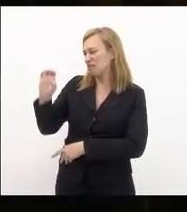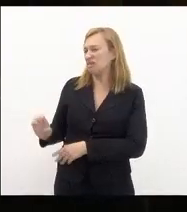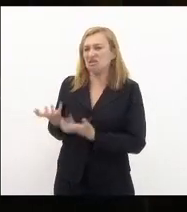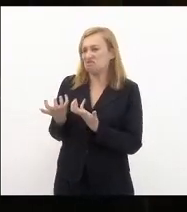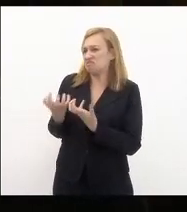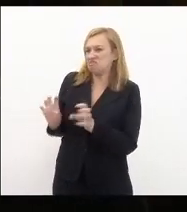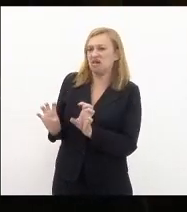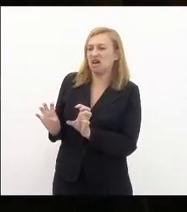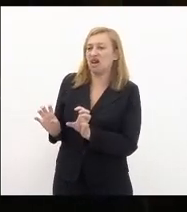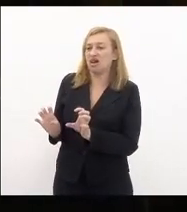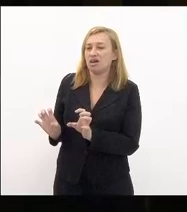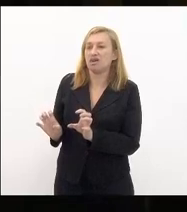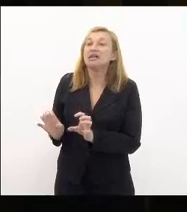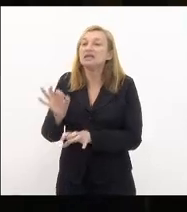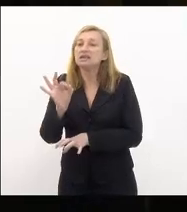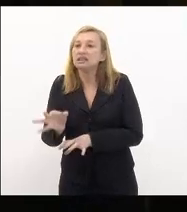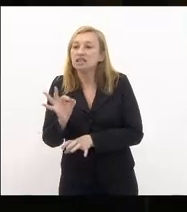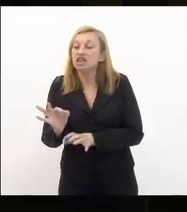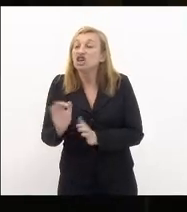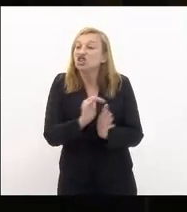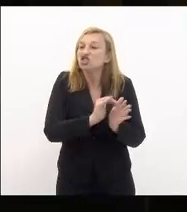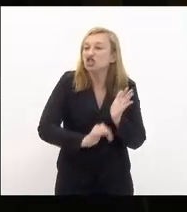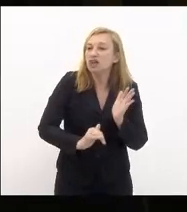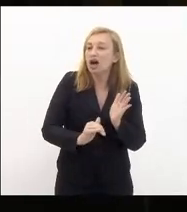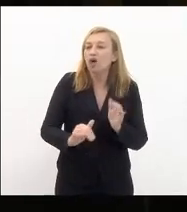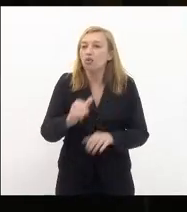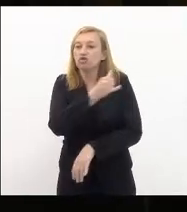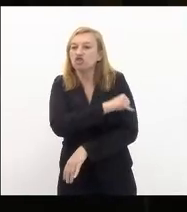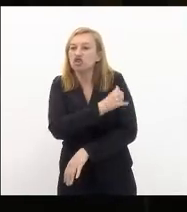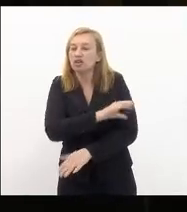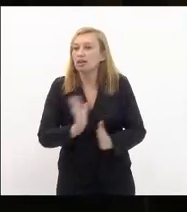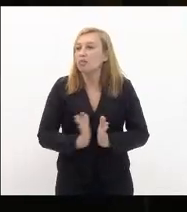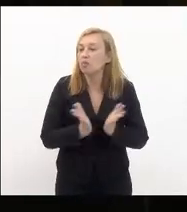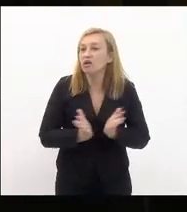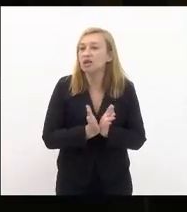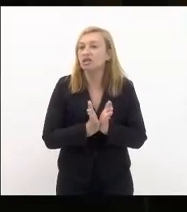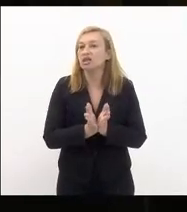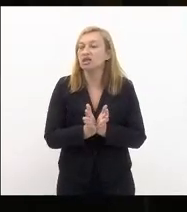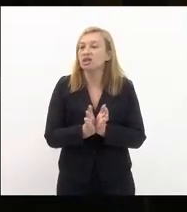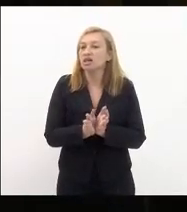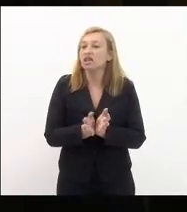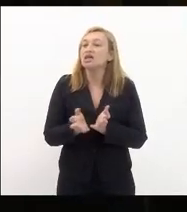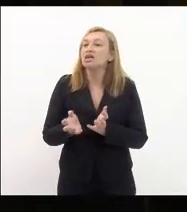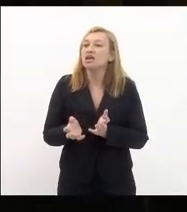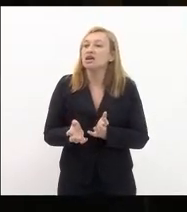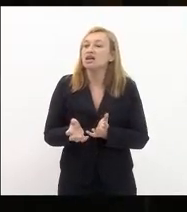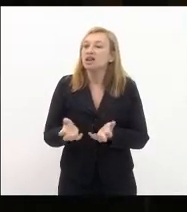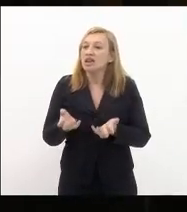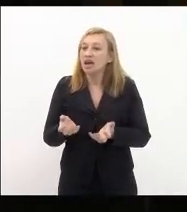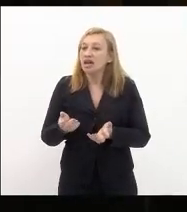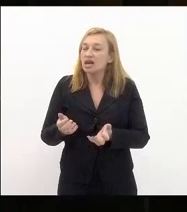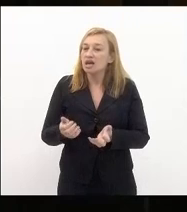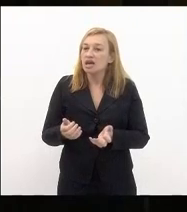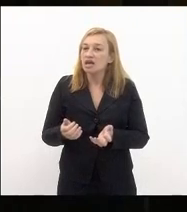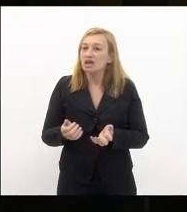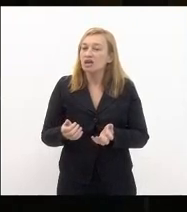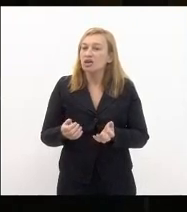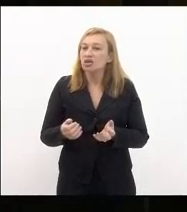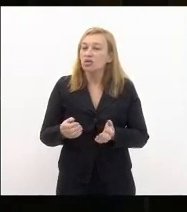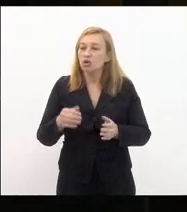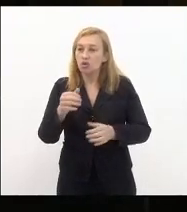querem definitivamente tirar o Rio de Janeiro desse atoleiro que contribuem para que o Rio de Janeiro não se reedifique